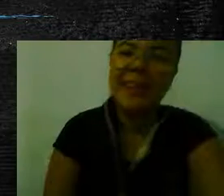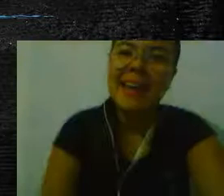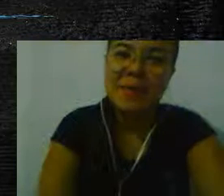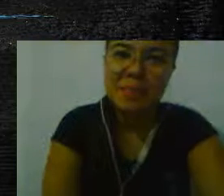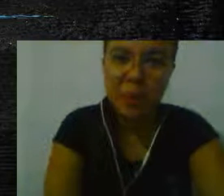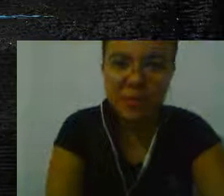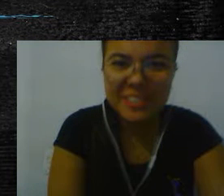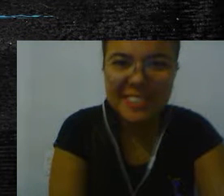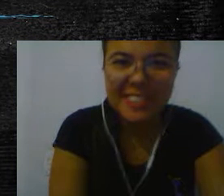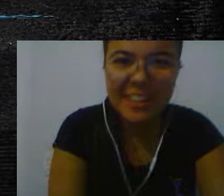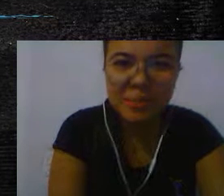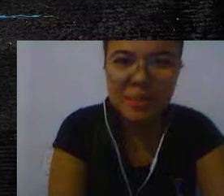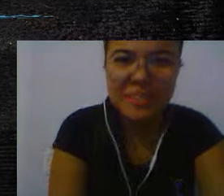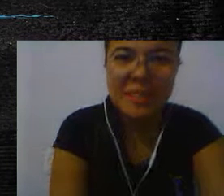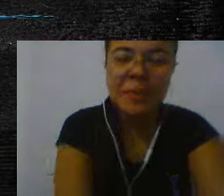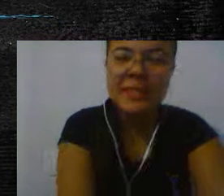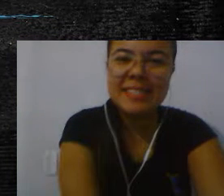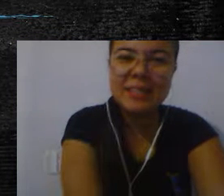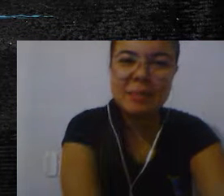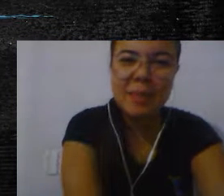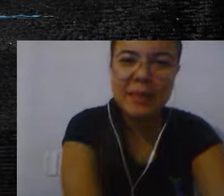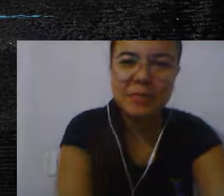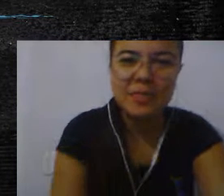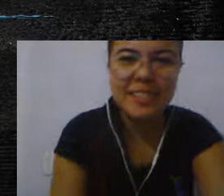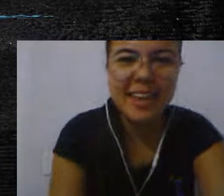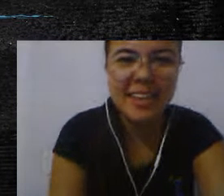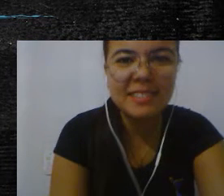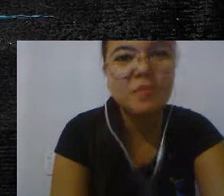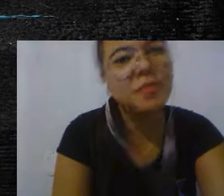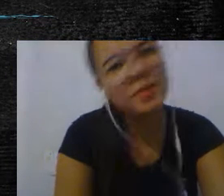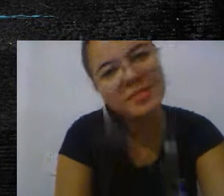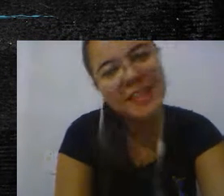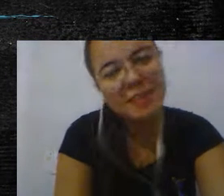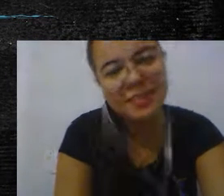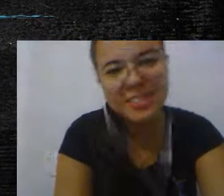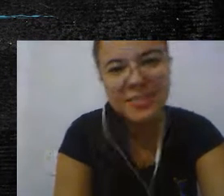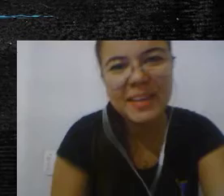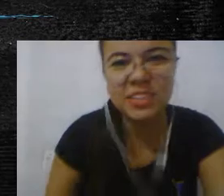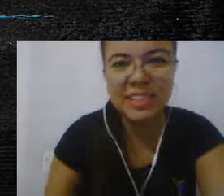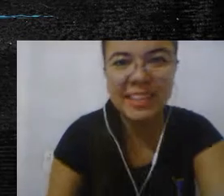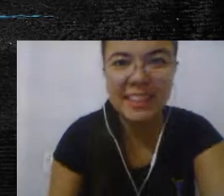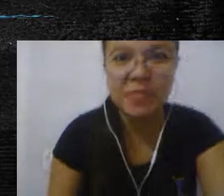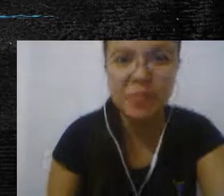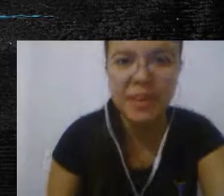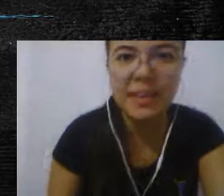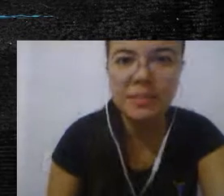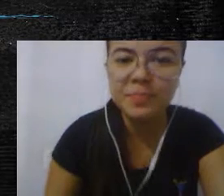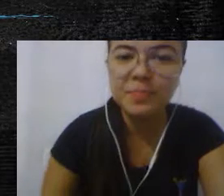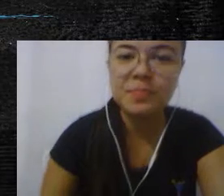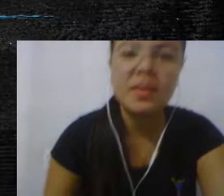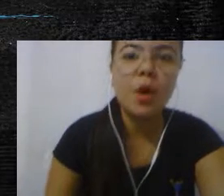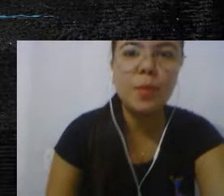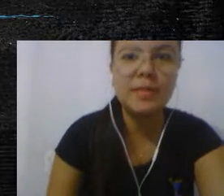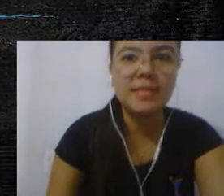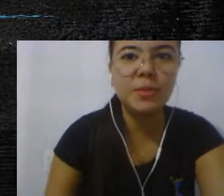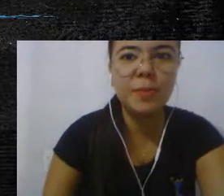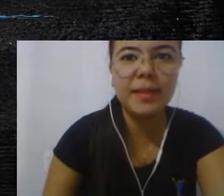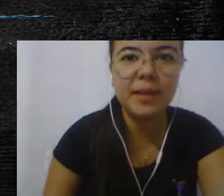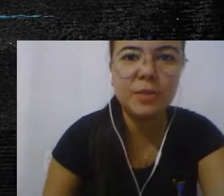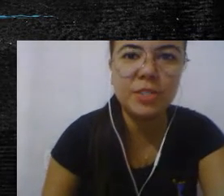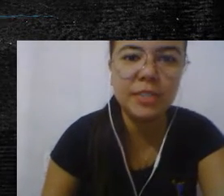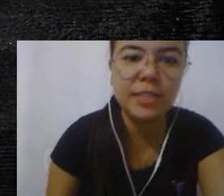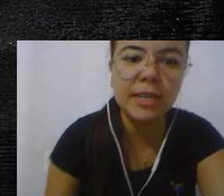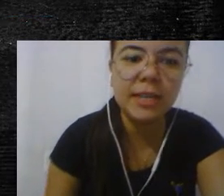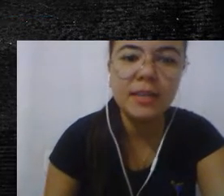Bom dia, meus amores! Tudo bem com vocês? Vamos lá para a atividade de quinta-feira, começando